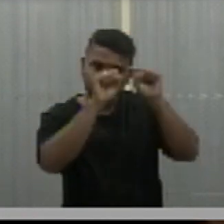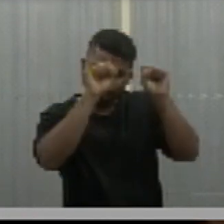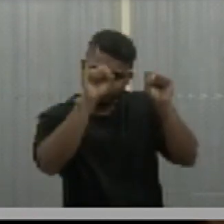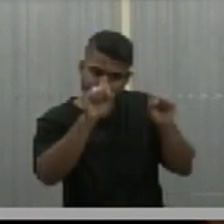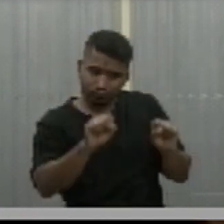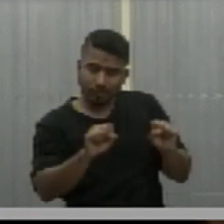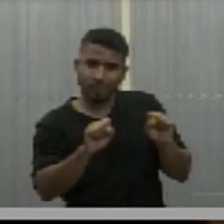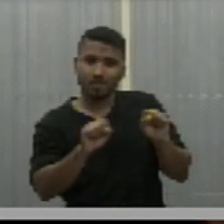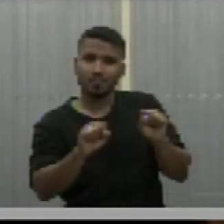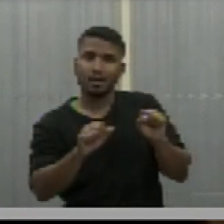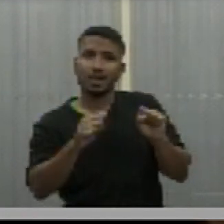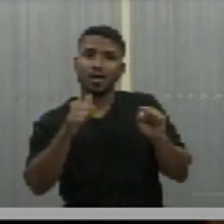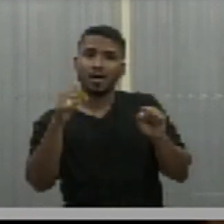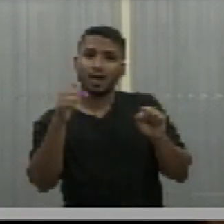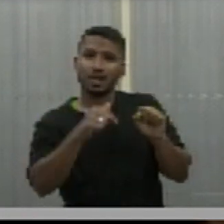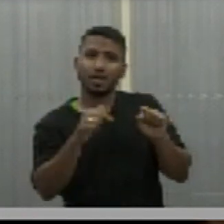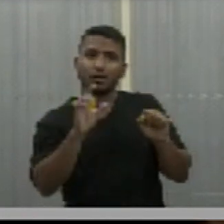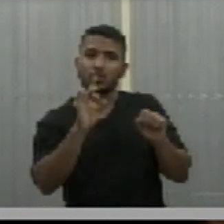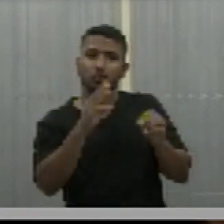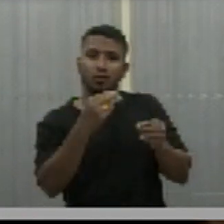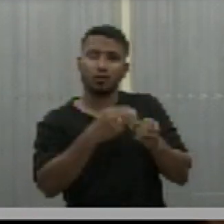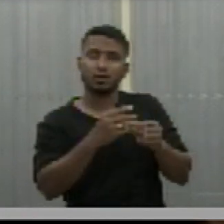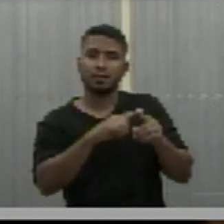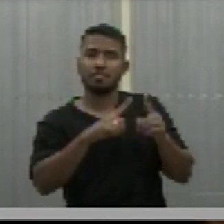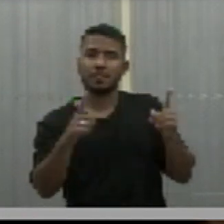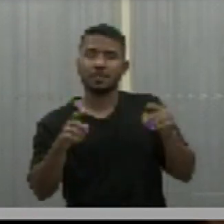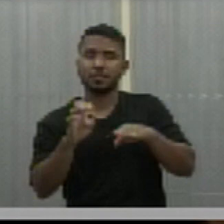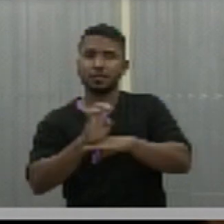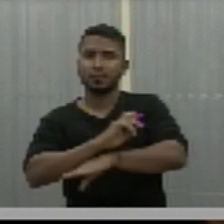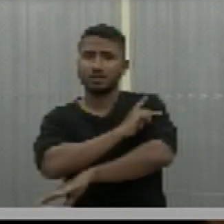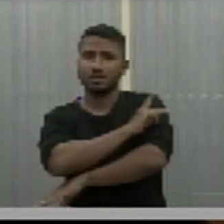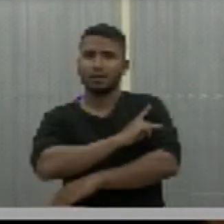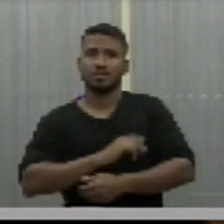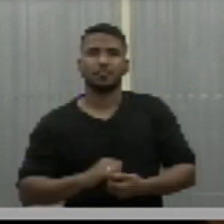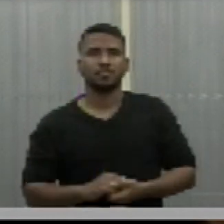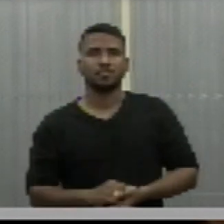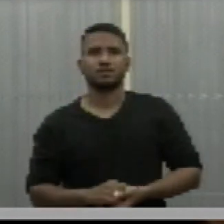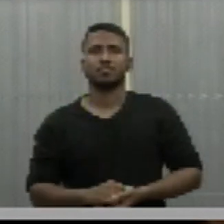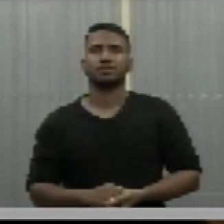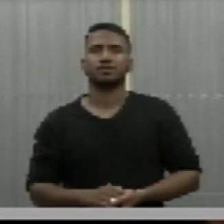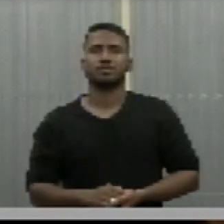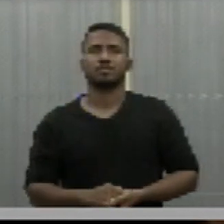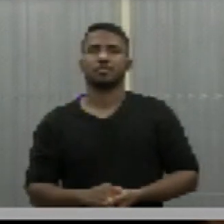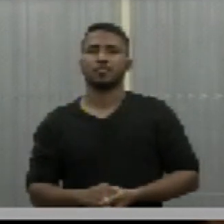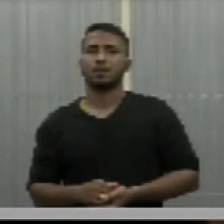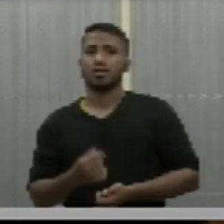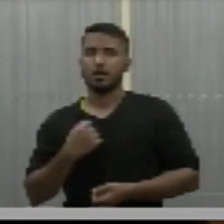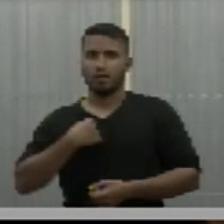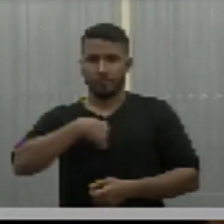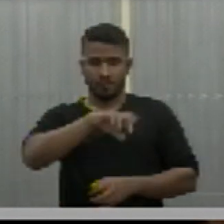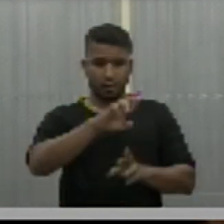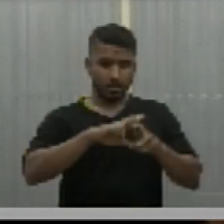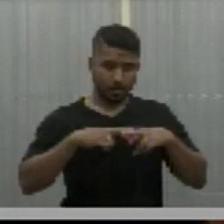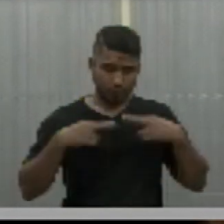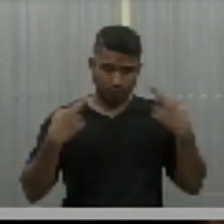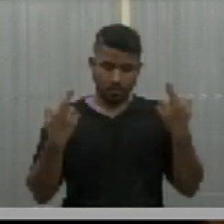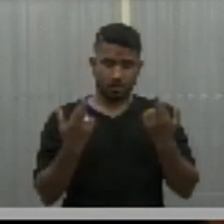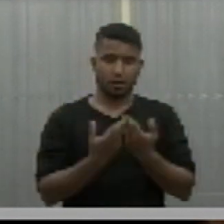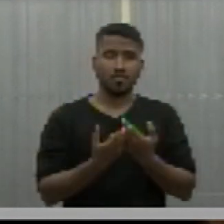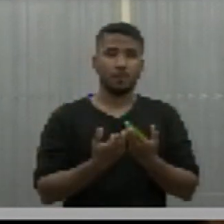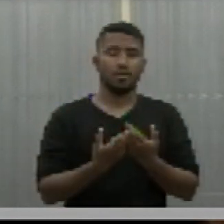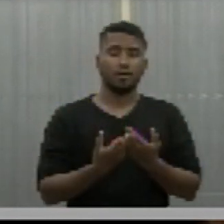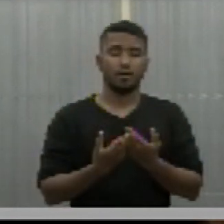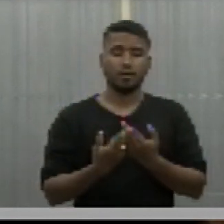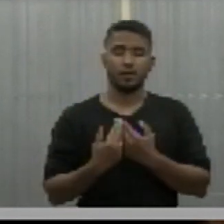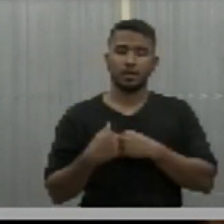aqui, não só do município, mas do estado do Piauí. Então, estarei na audiência pública e dando a minha